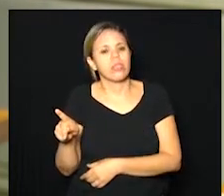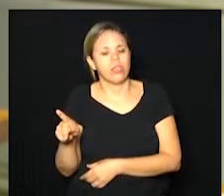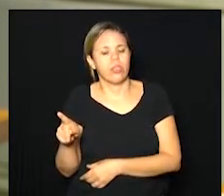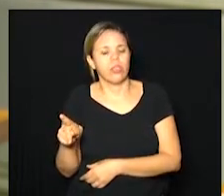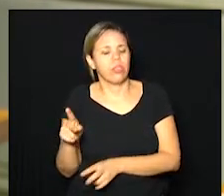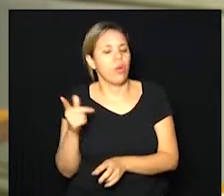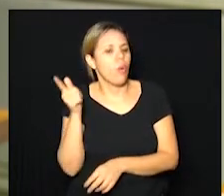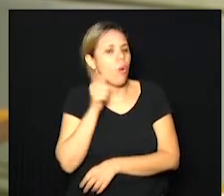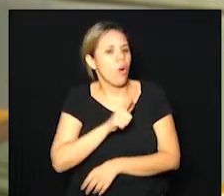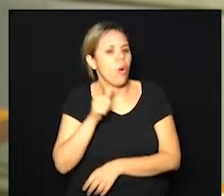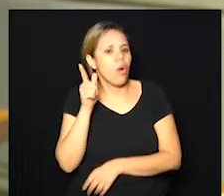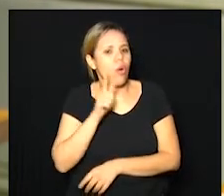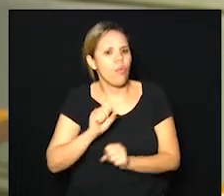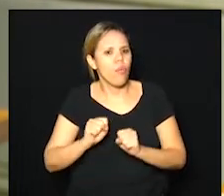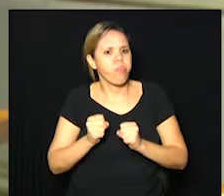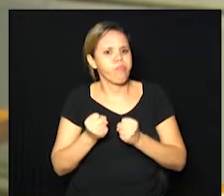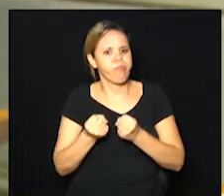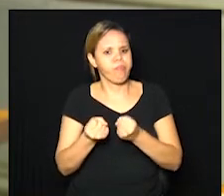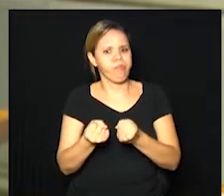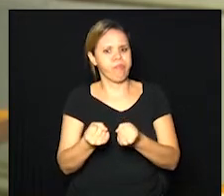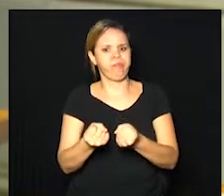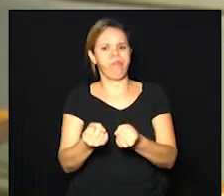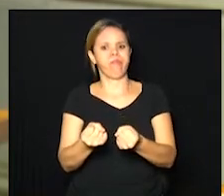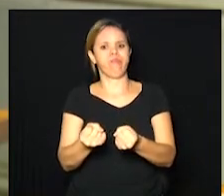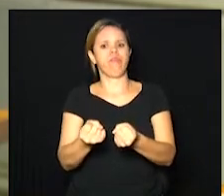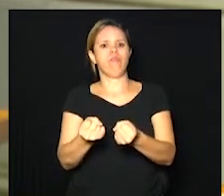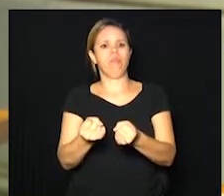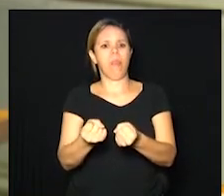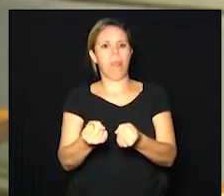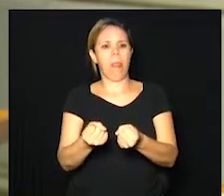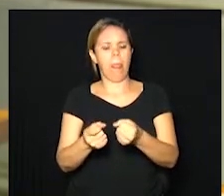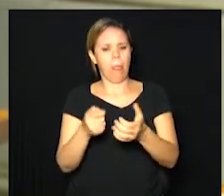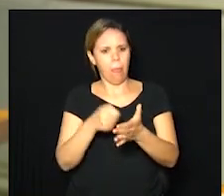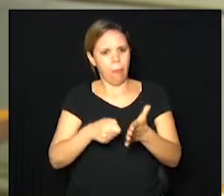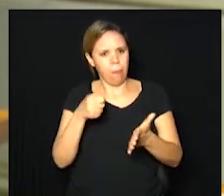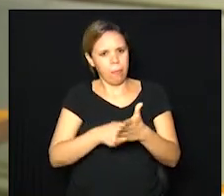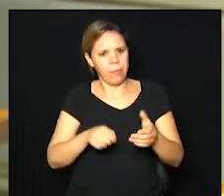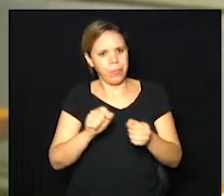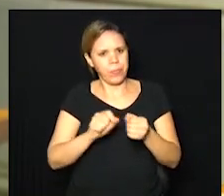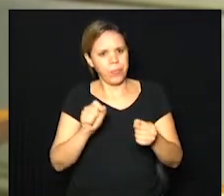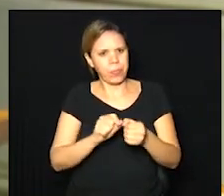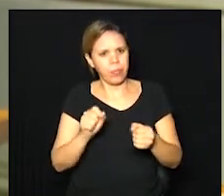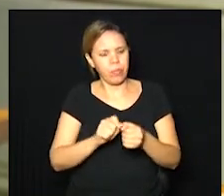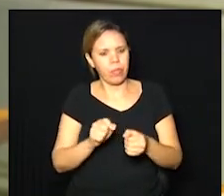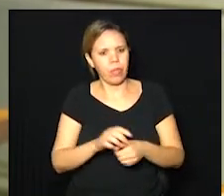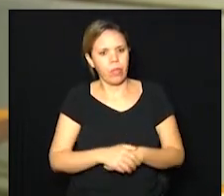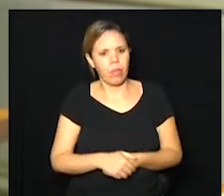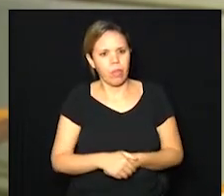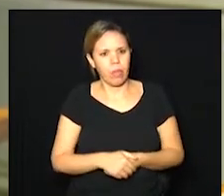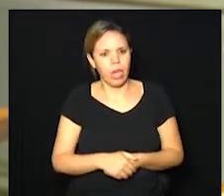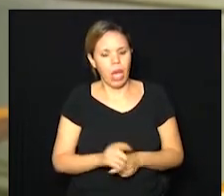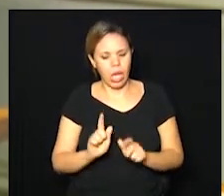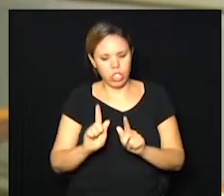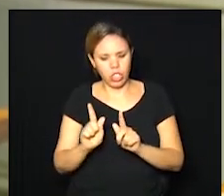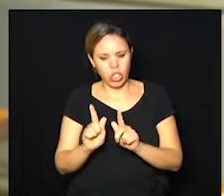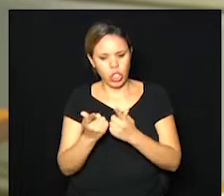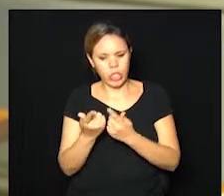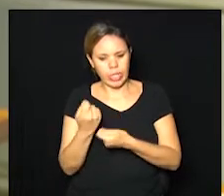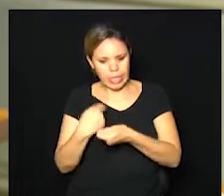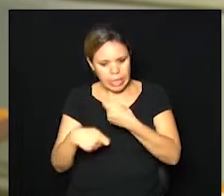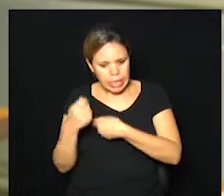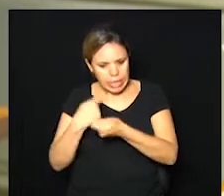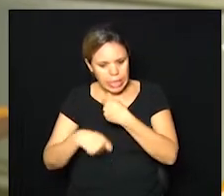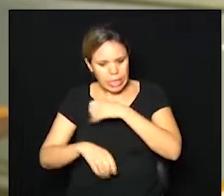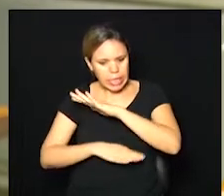conseguimos ali com o esforço que vem sendo realizado em gestão, propriamente dito,